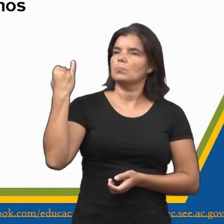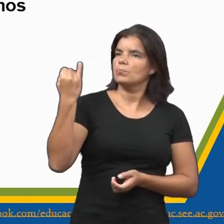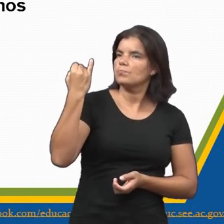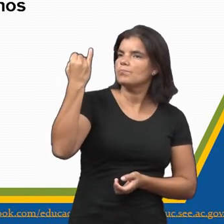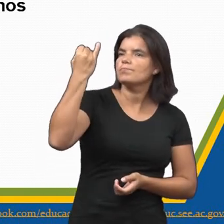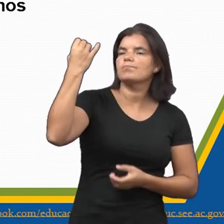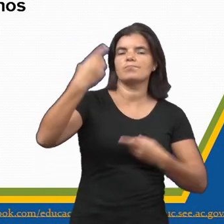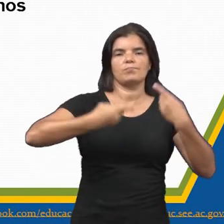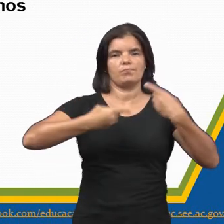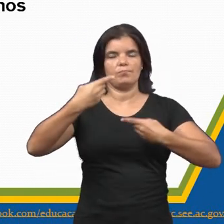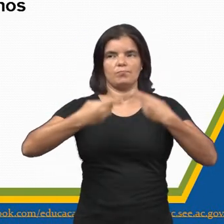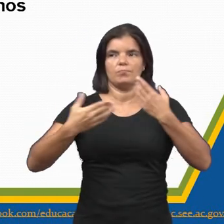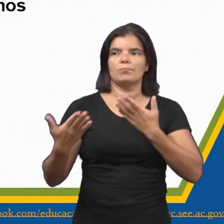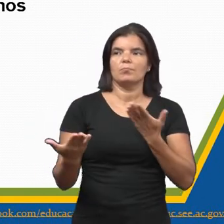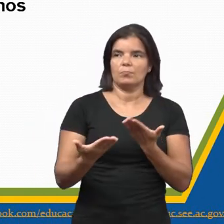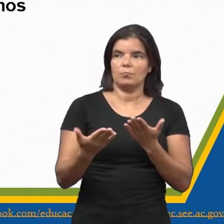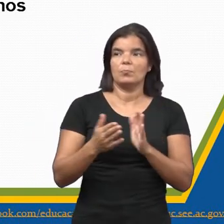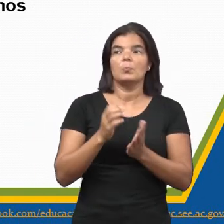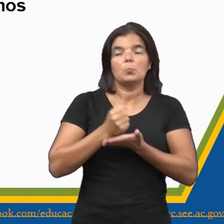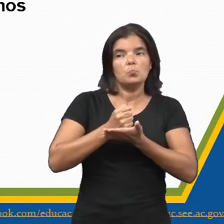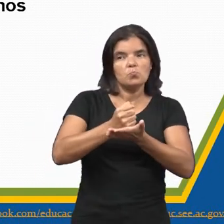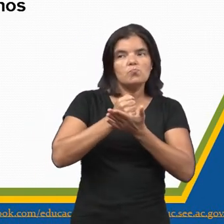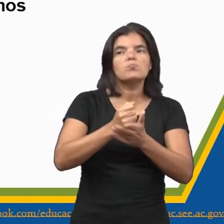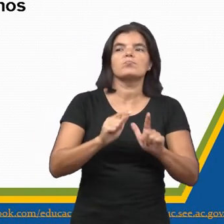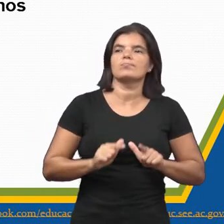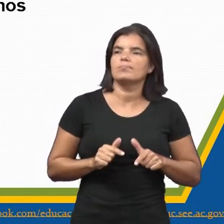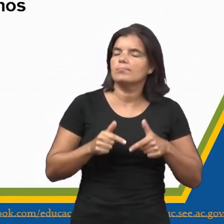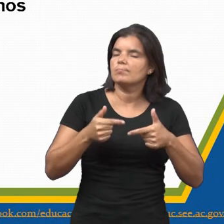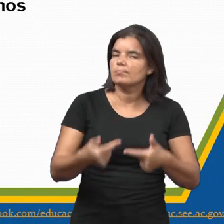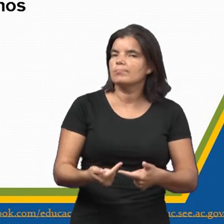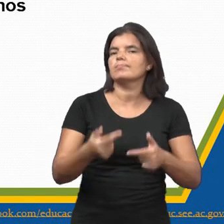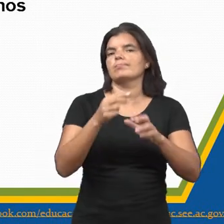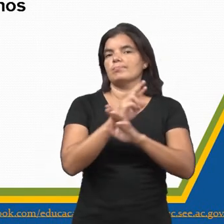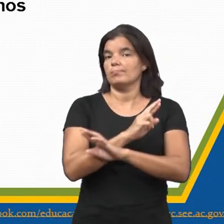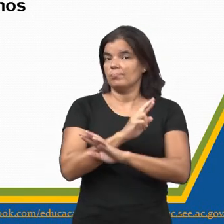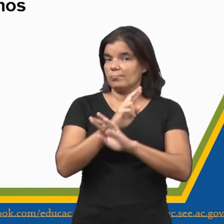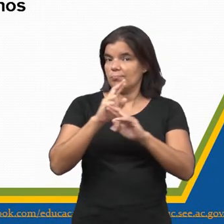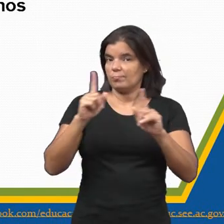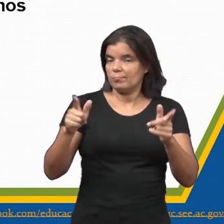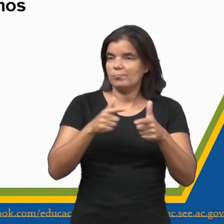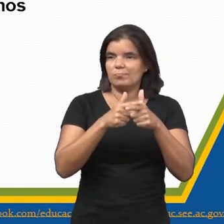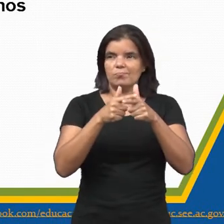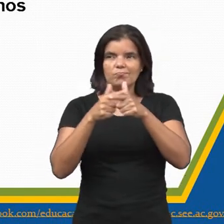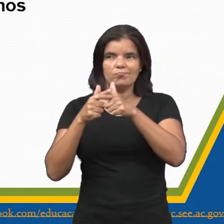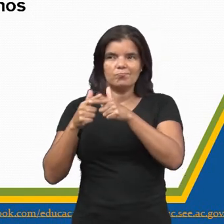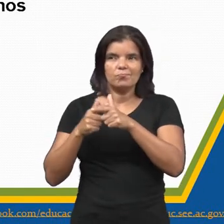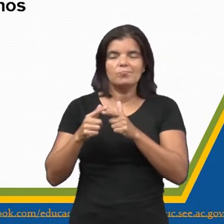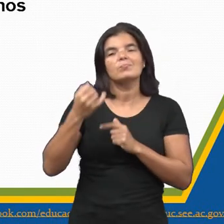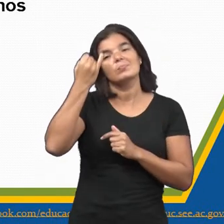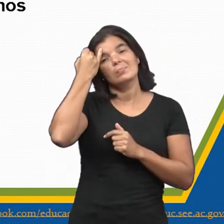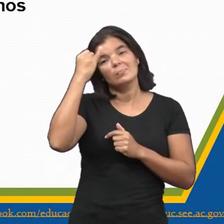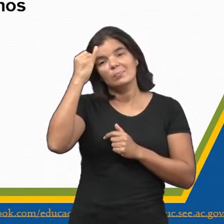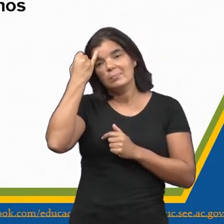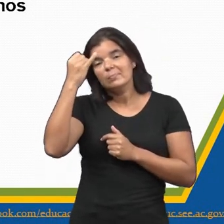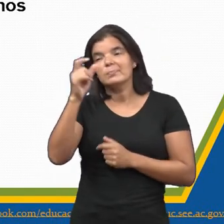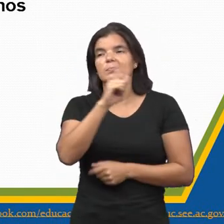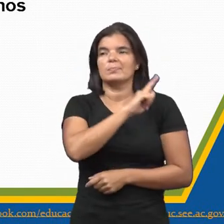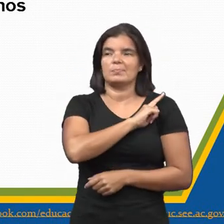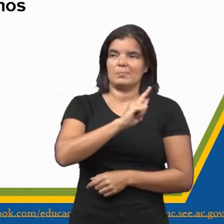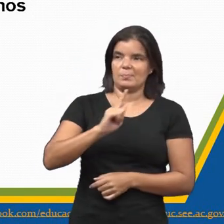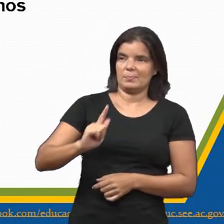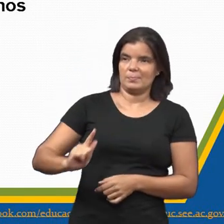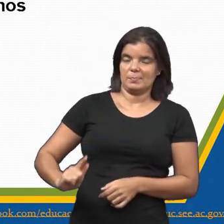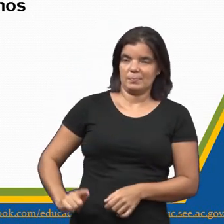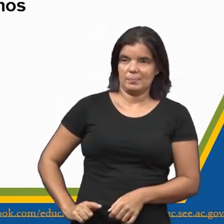ilustres da política atual. Apoiou ou combateu diferentes situações e